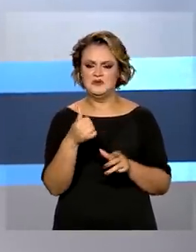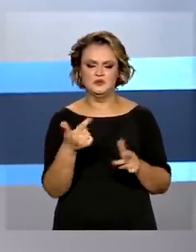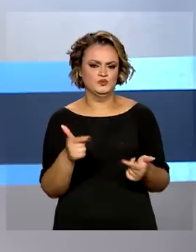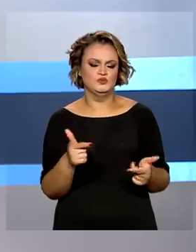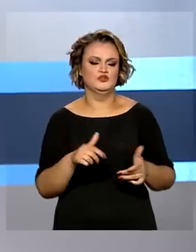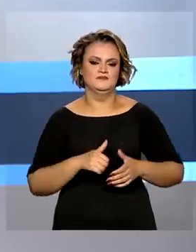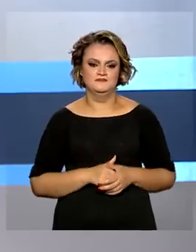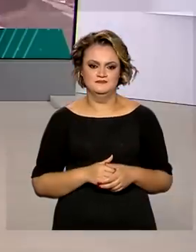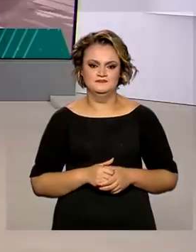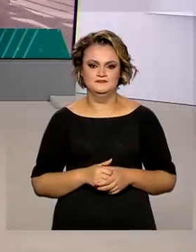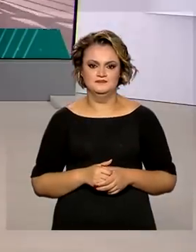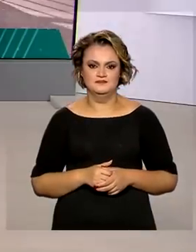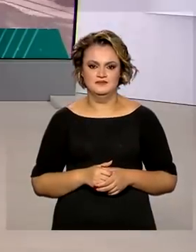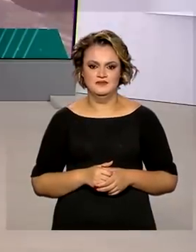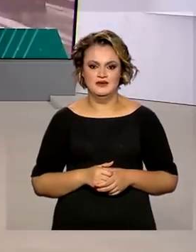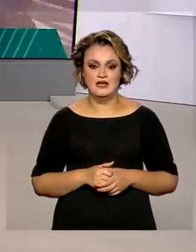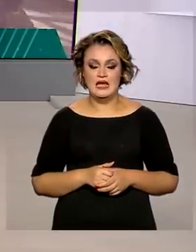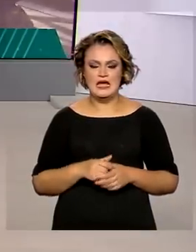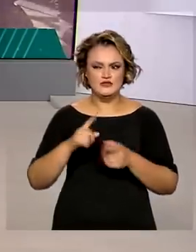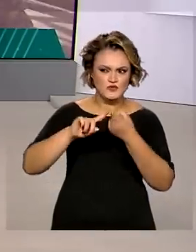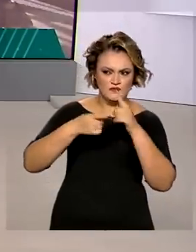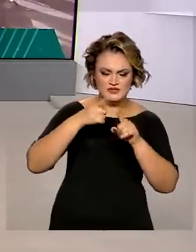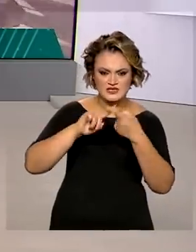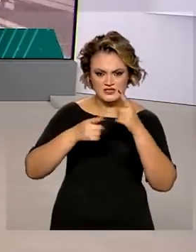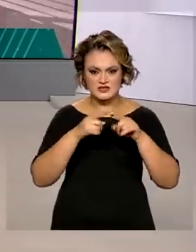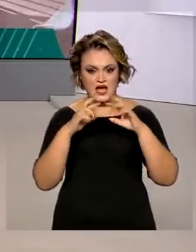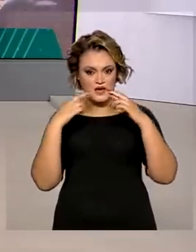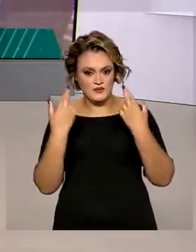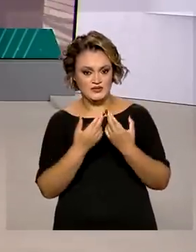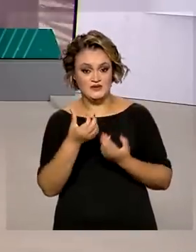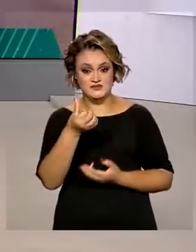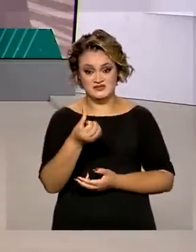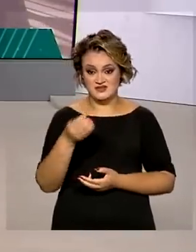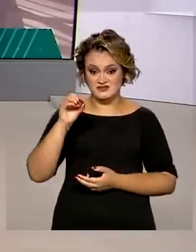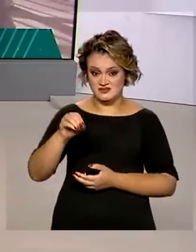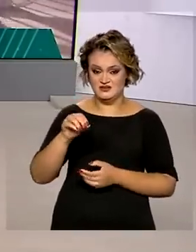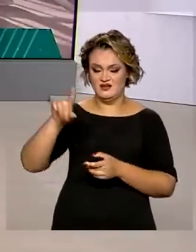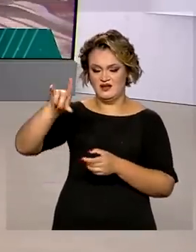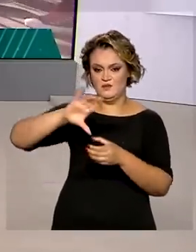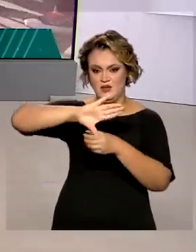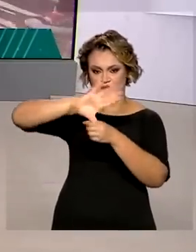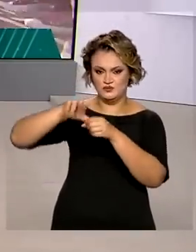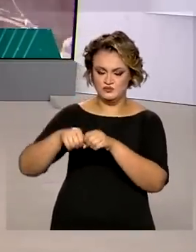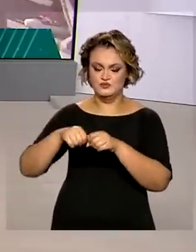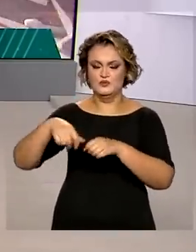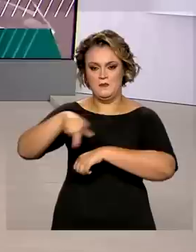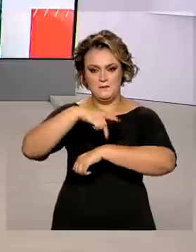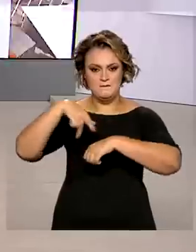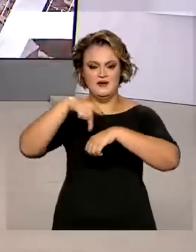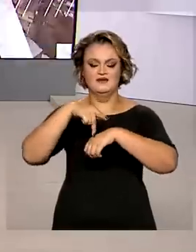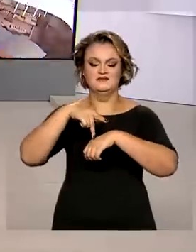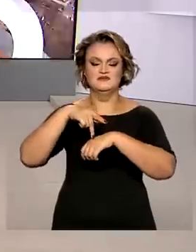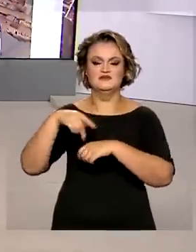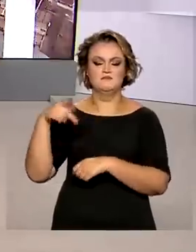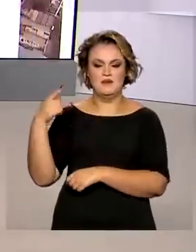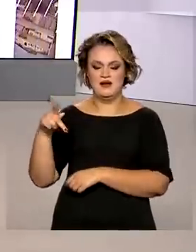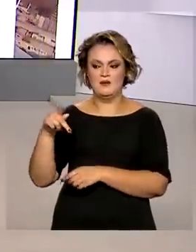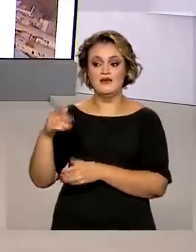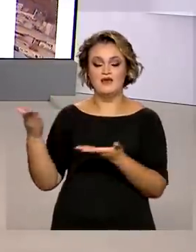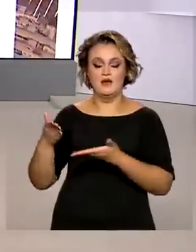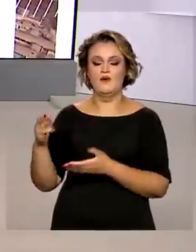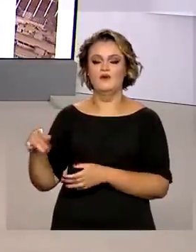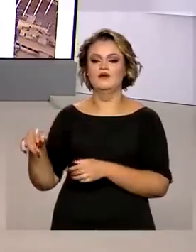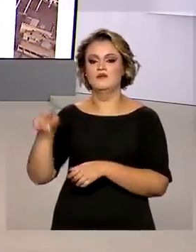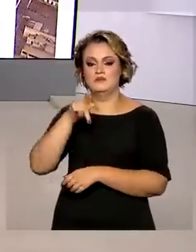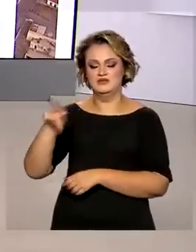mudanças pelo bloco. A decisão foi tomada na reunião de cúpula do Mercosul com o Paraguai transferindo para o Uruguai